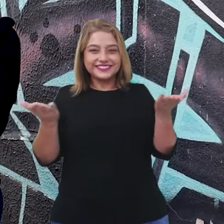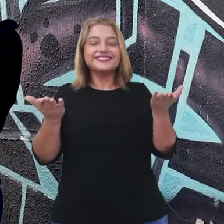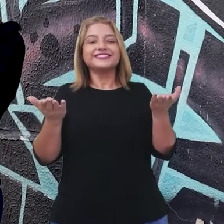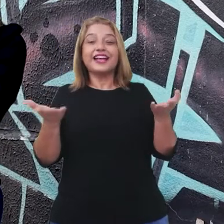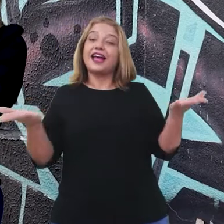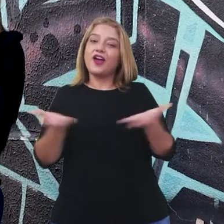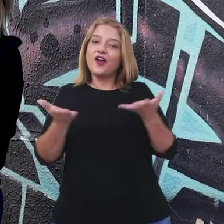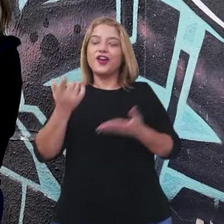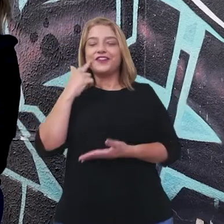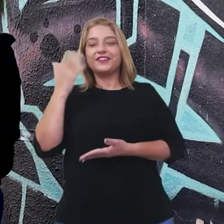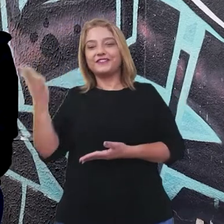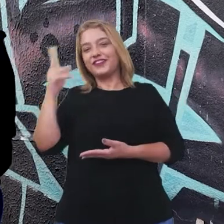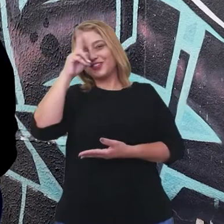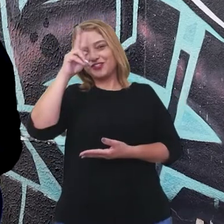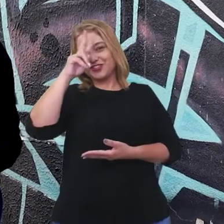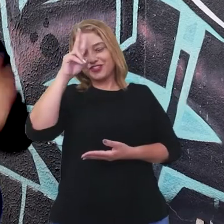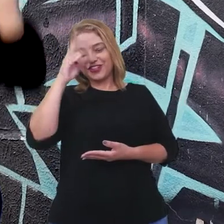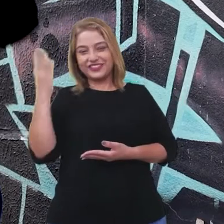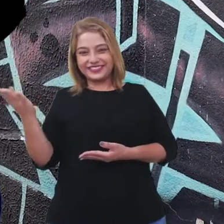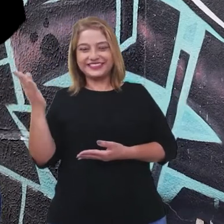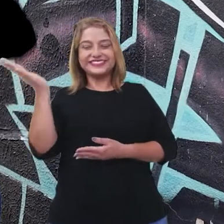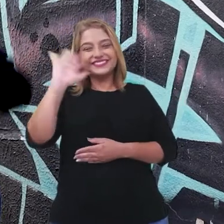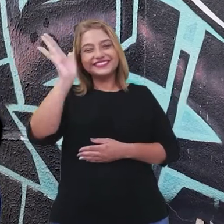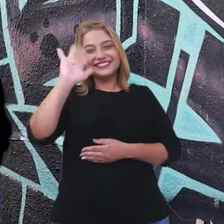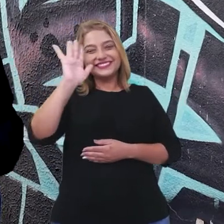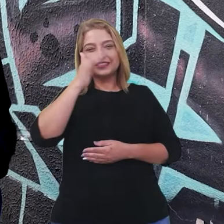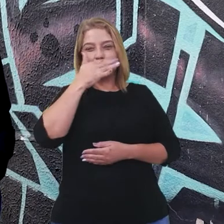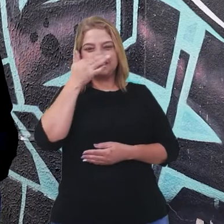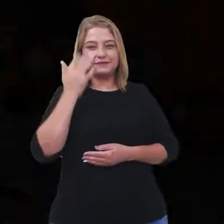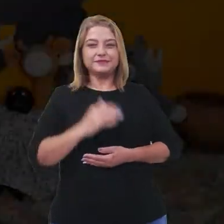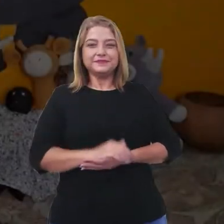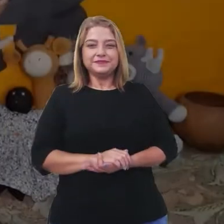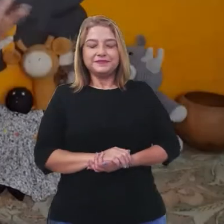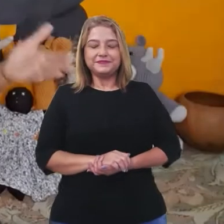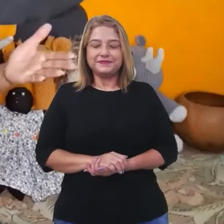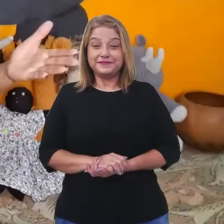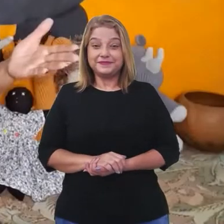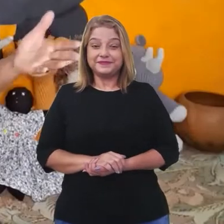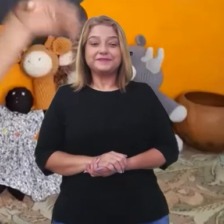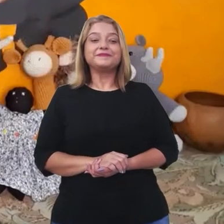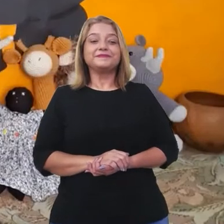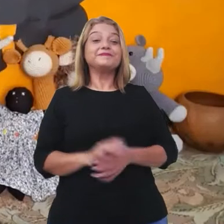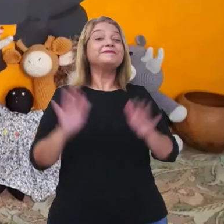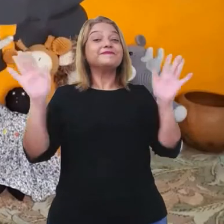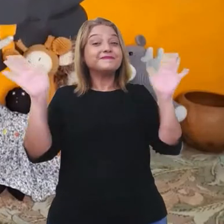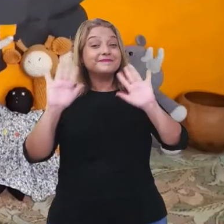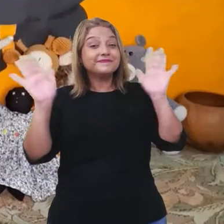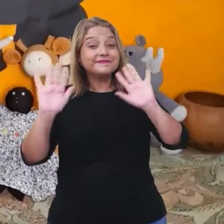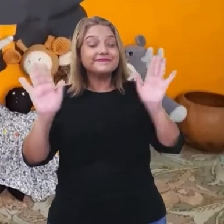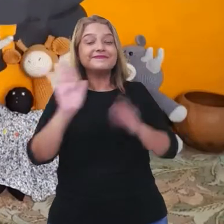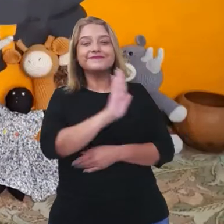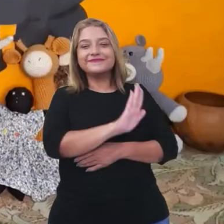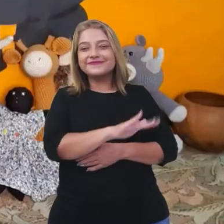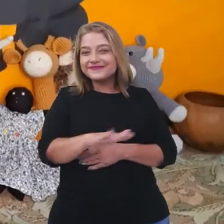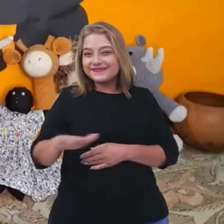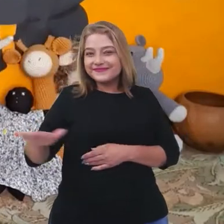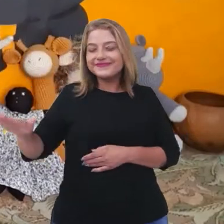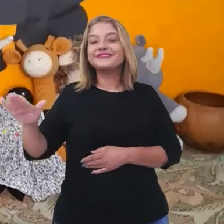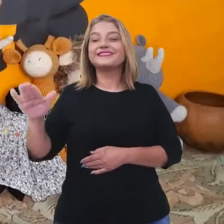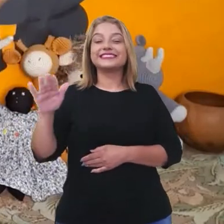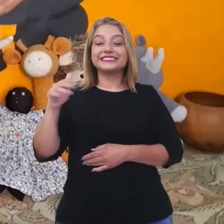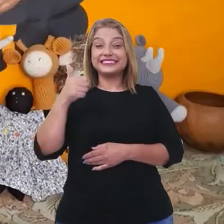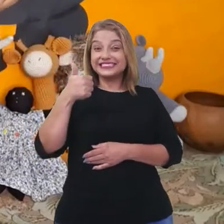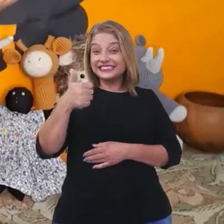Fiquem agora com a história Obax e até mais. Tchau, tchau. Olá, crianças pequenas e